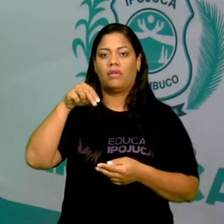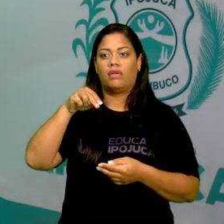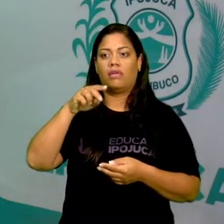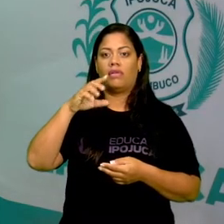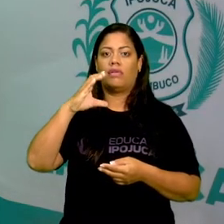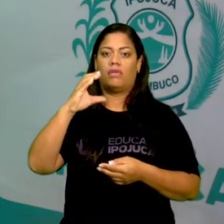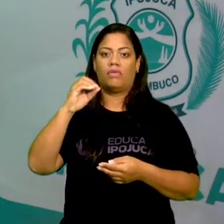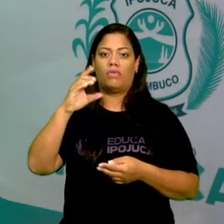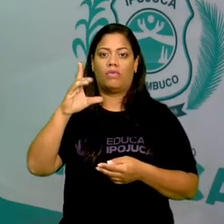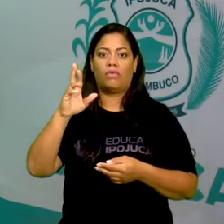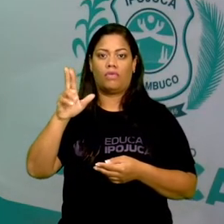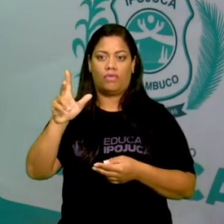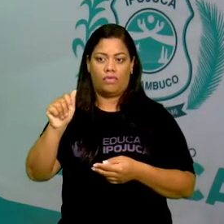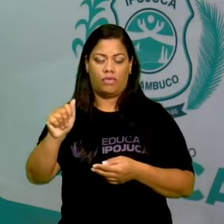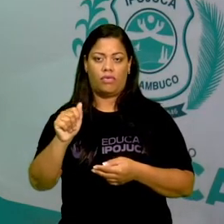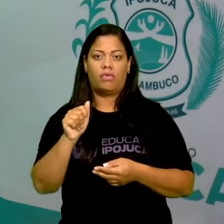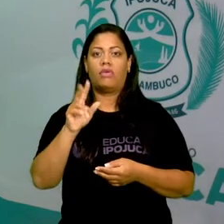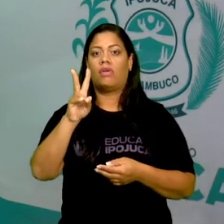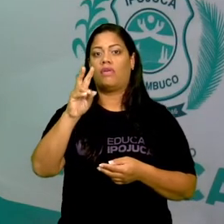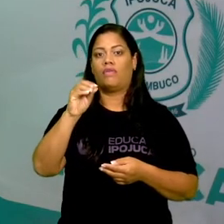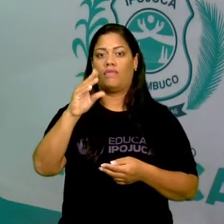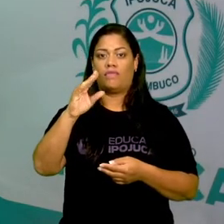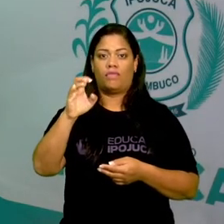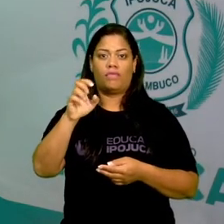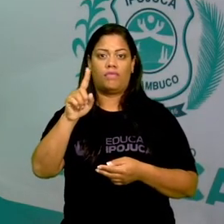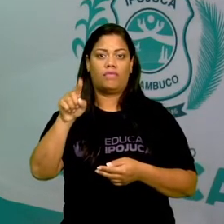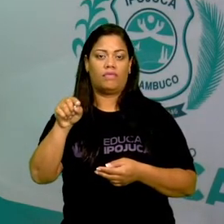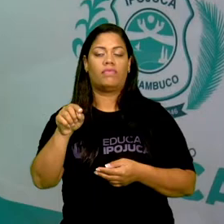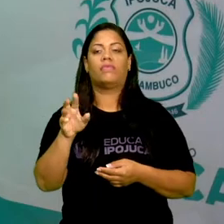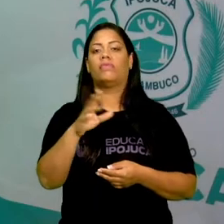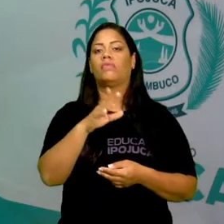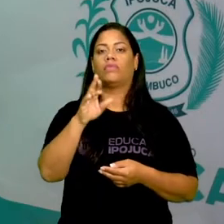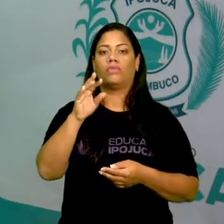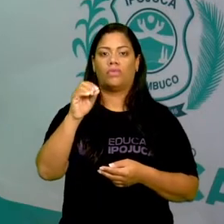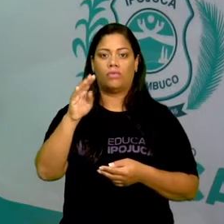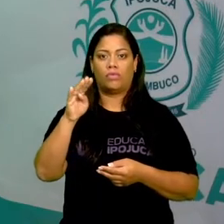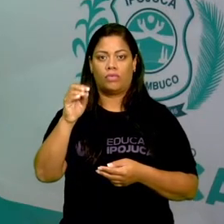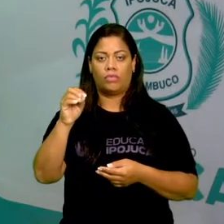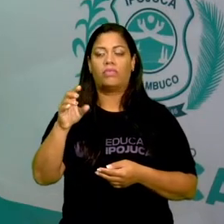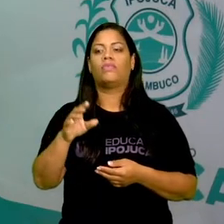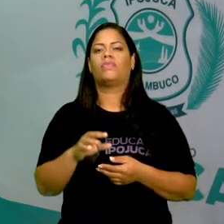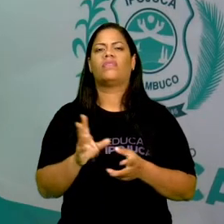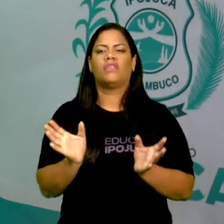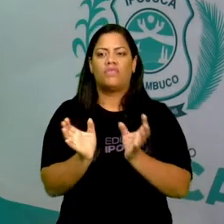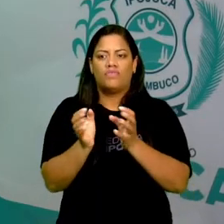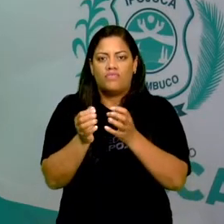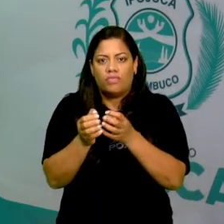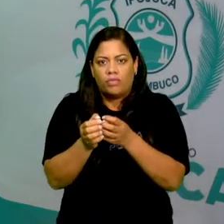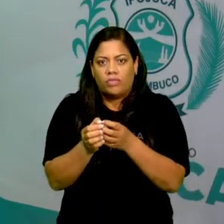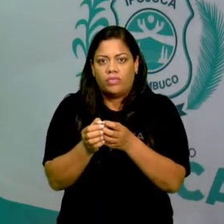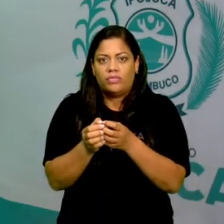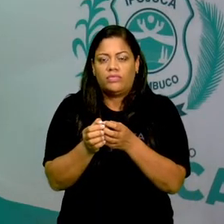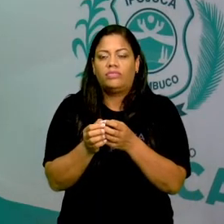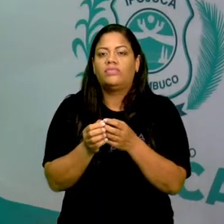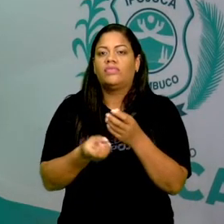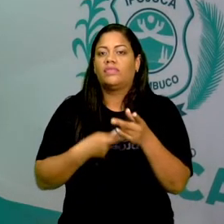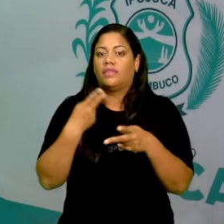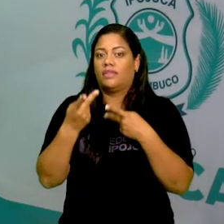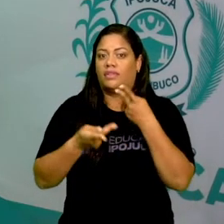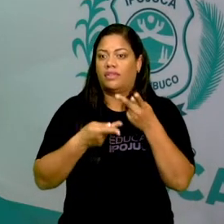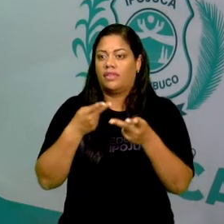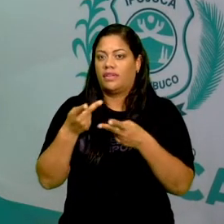olha só. Você roubou. Ficou fechado? Ficou